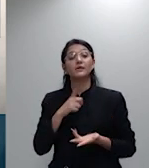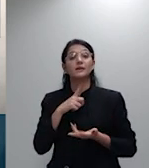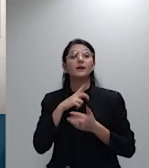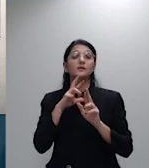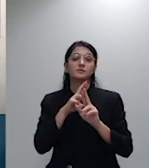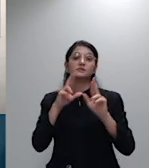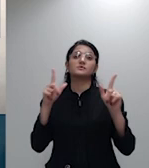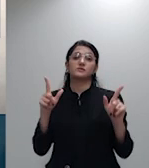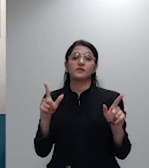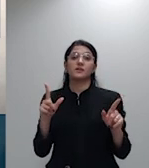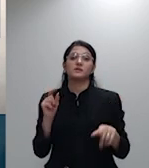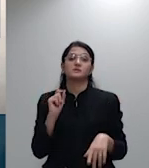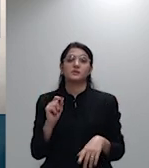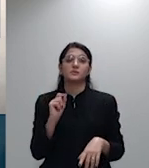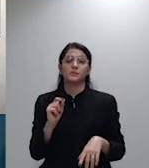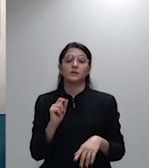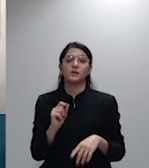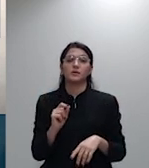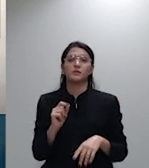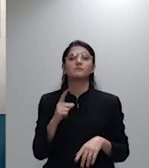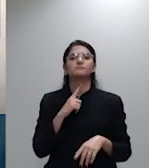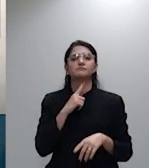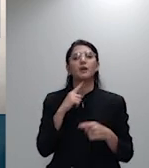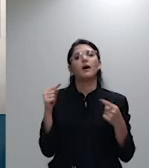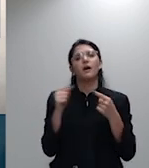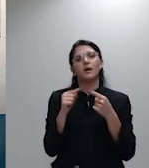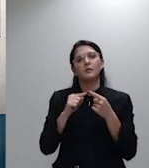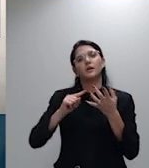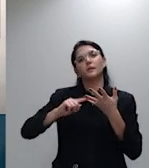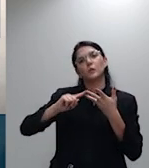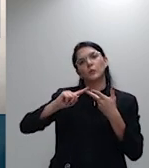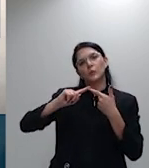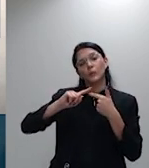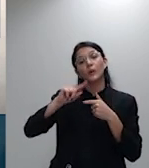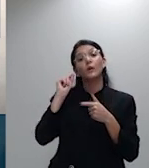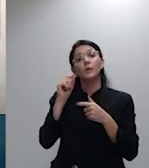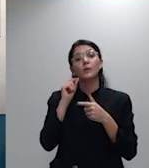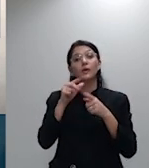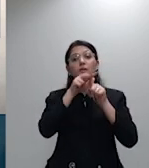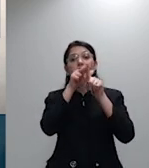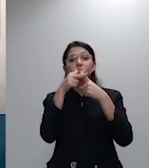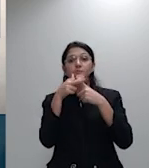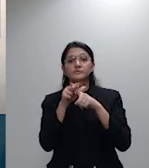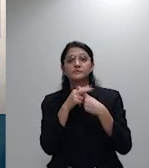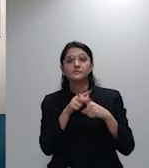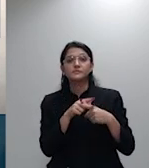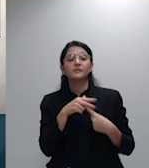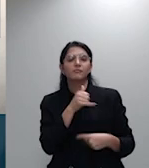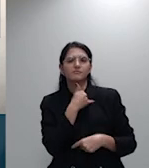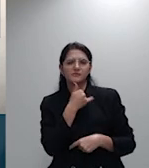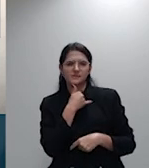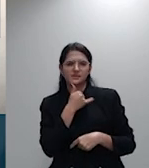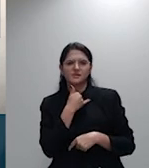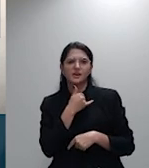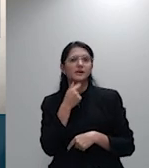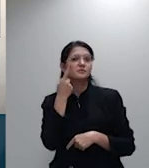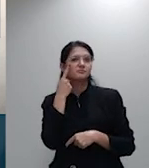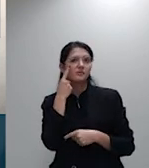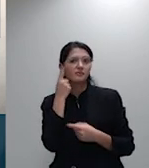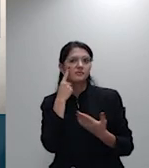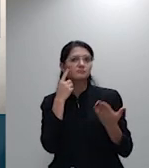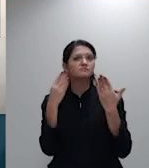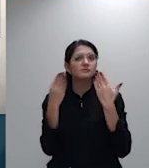pretensão de revisão de índice de reajuste por faixa etária deduzido pelo usuário contra a operadora